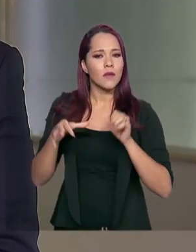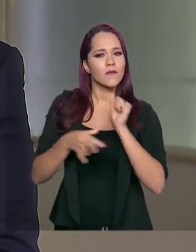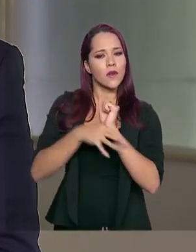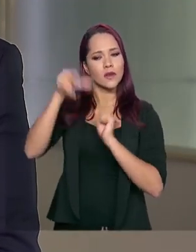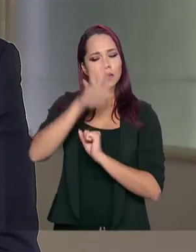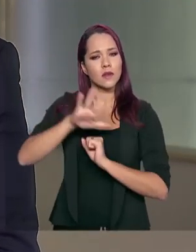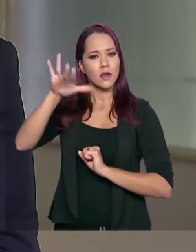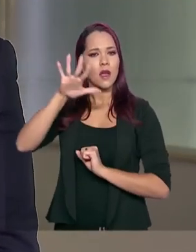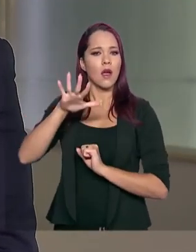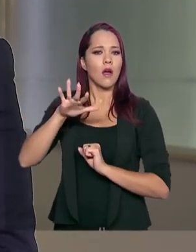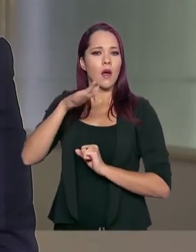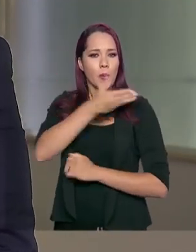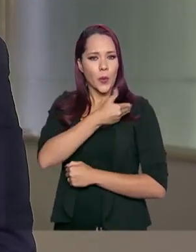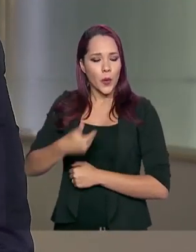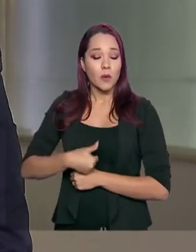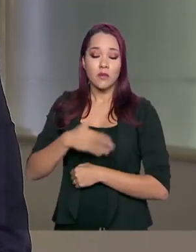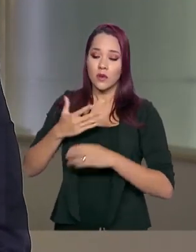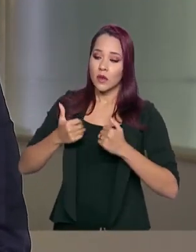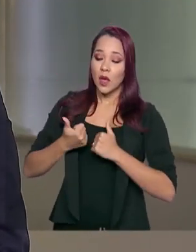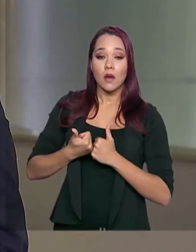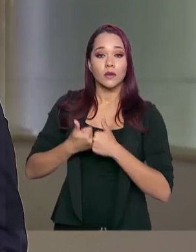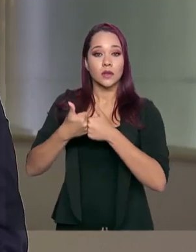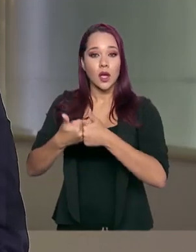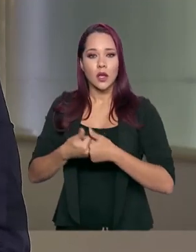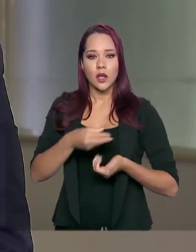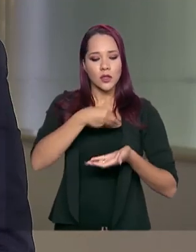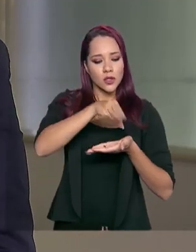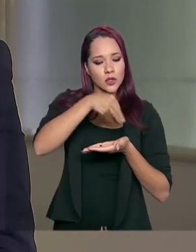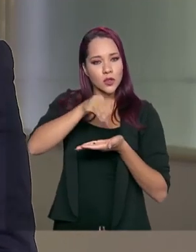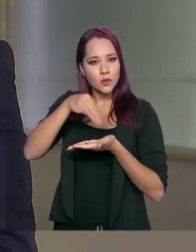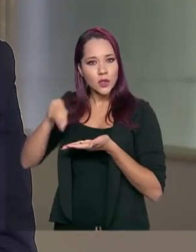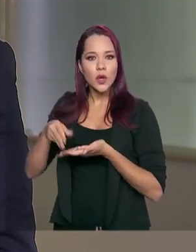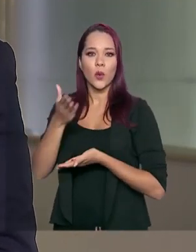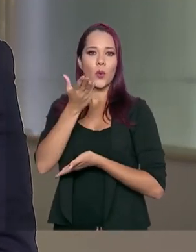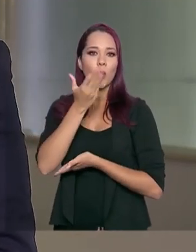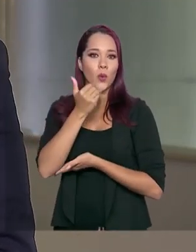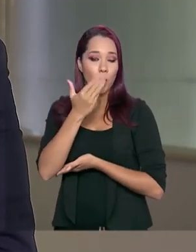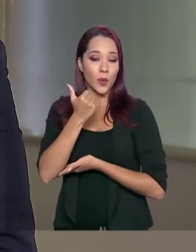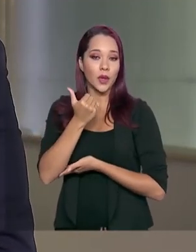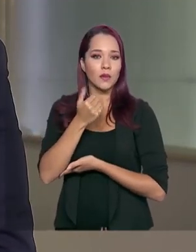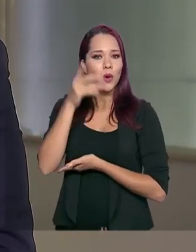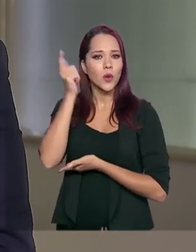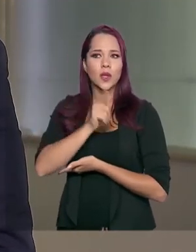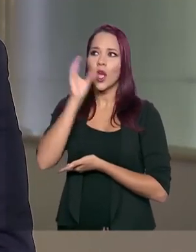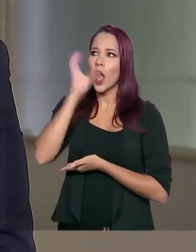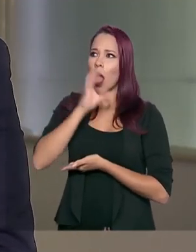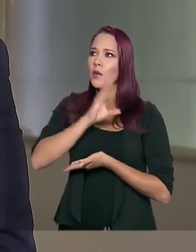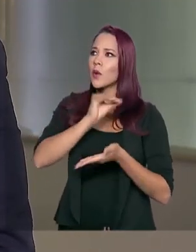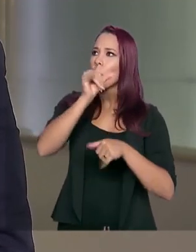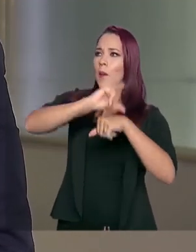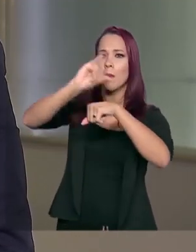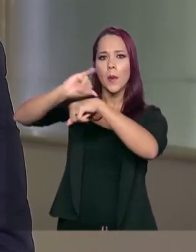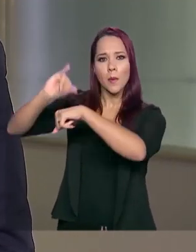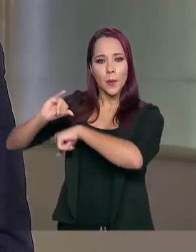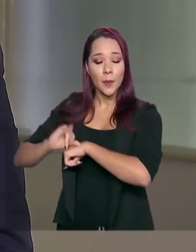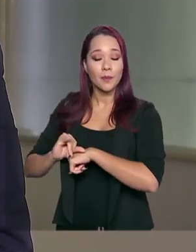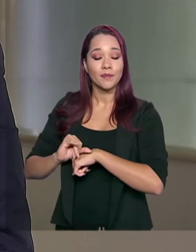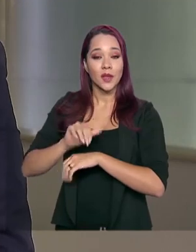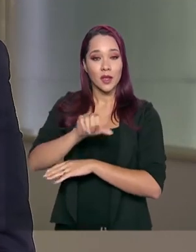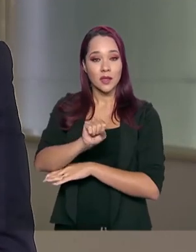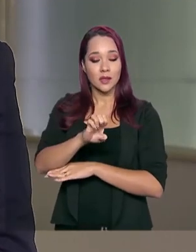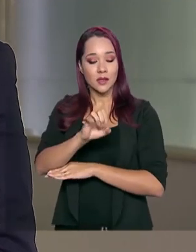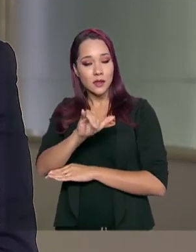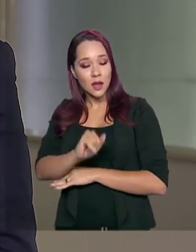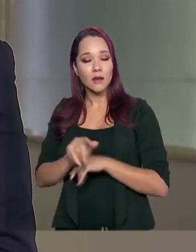Pública, tem auxiliado na distribuição logística desses alimentos para que chegue rapidamente às aldeias. A CESAI tem sido uma